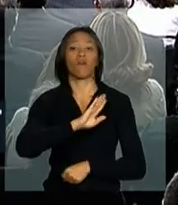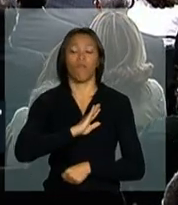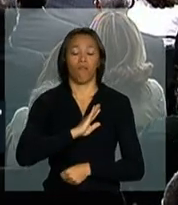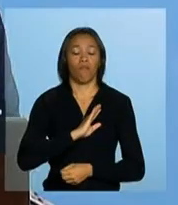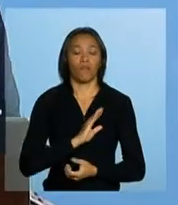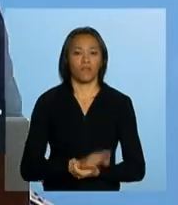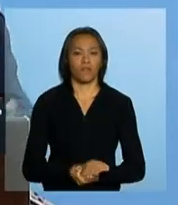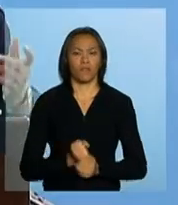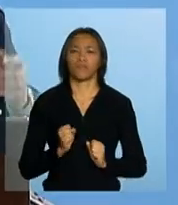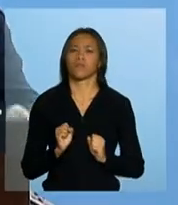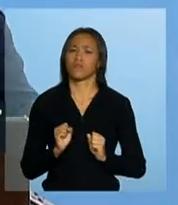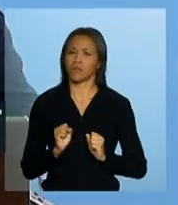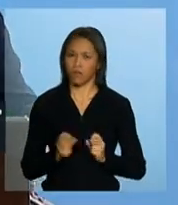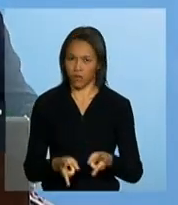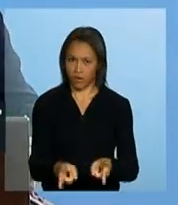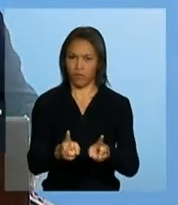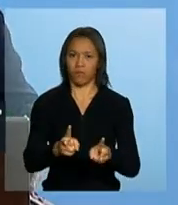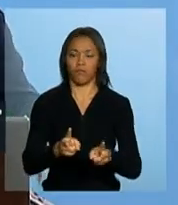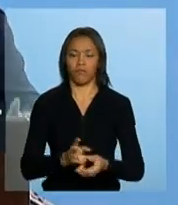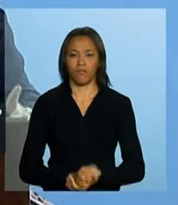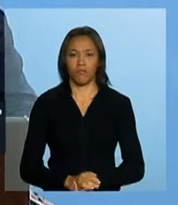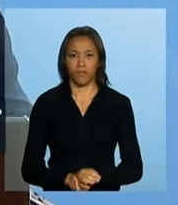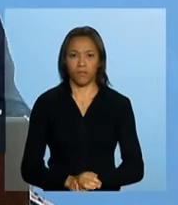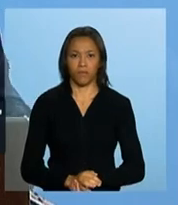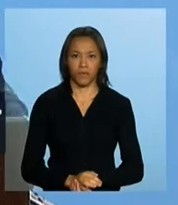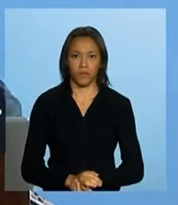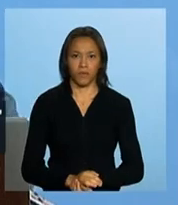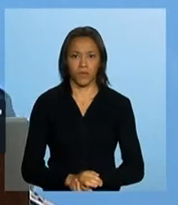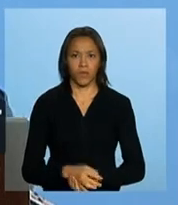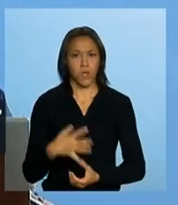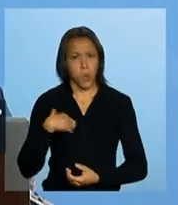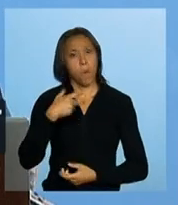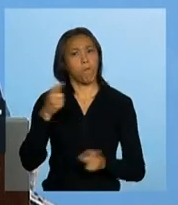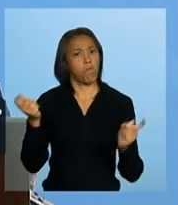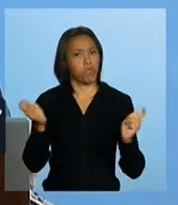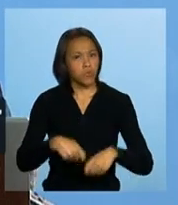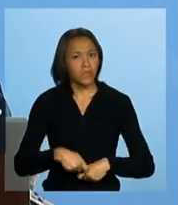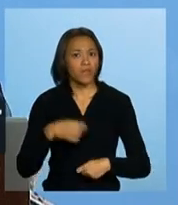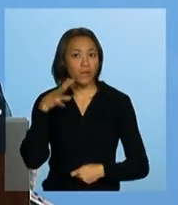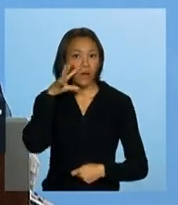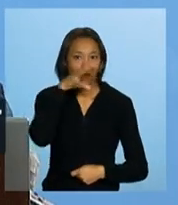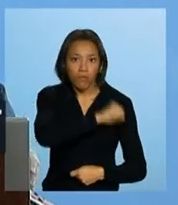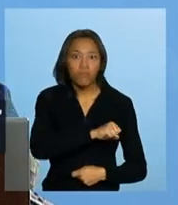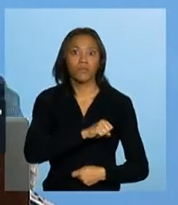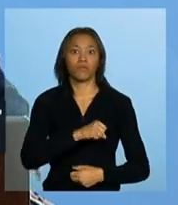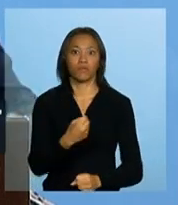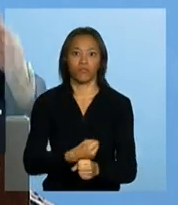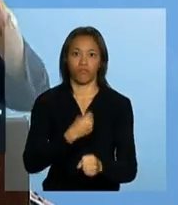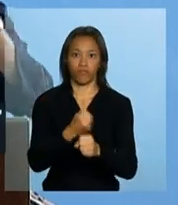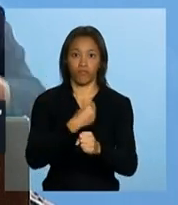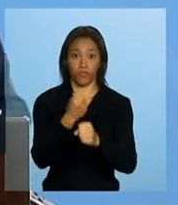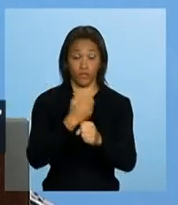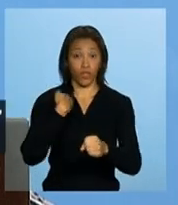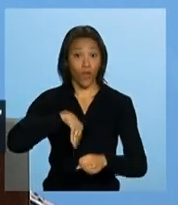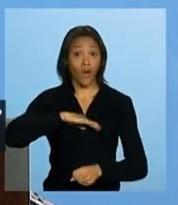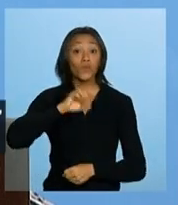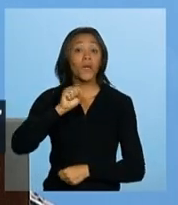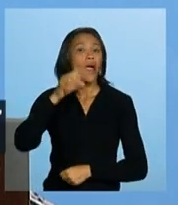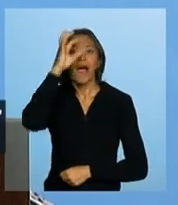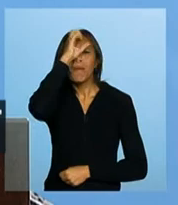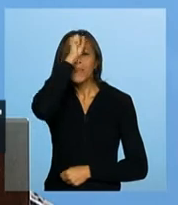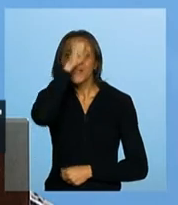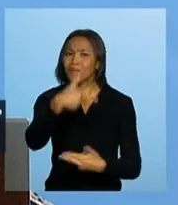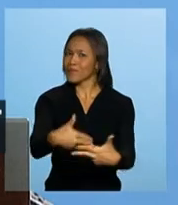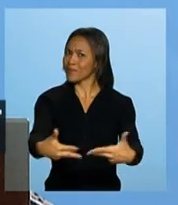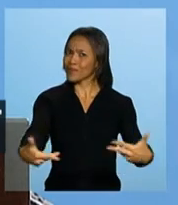cada vez mais, sejamos capazes de construir o mais rápido possível, porque nós aprendemos com